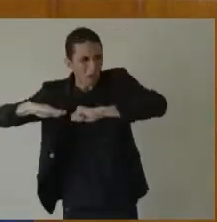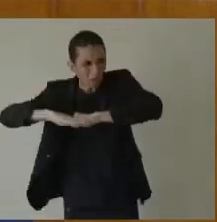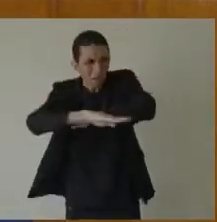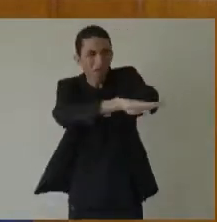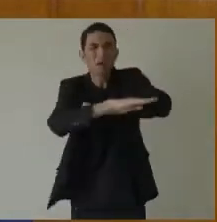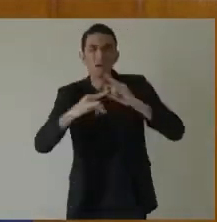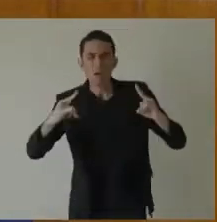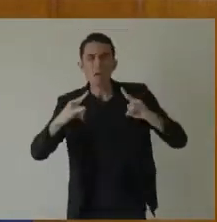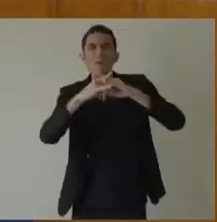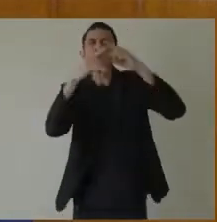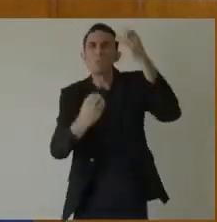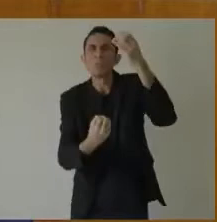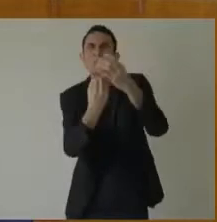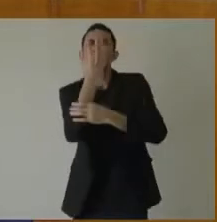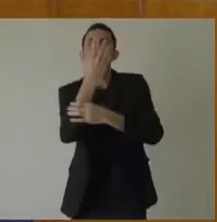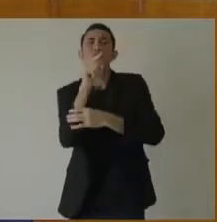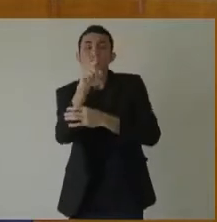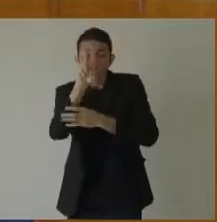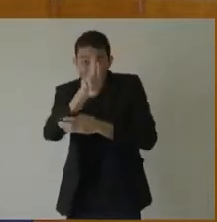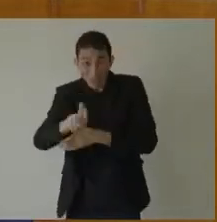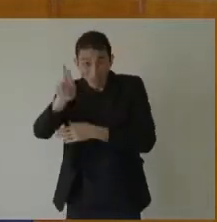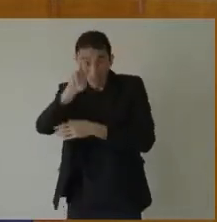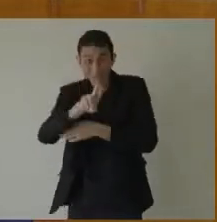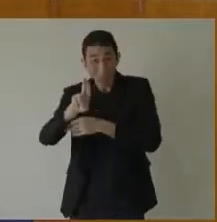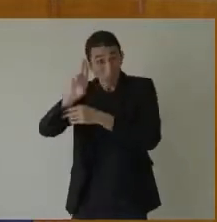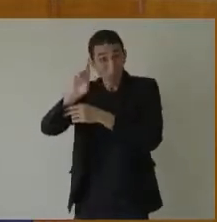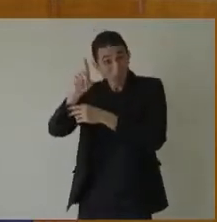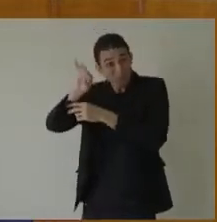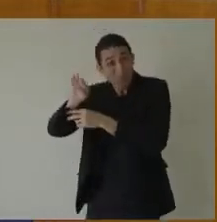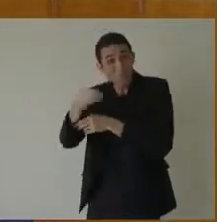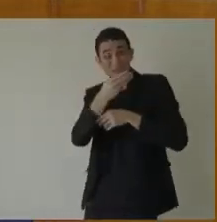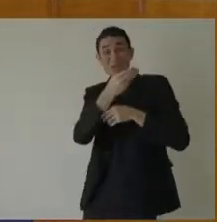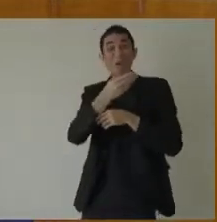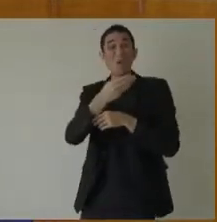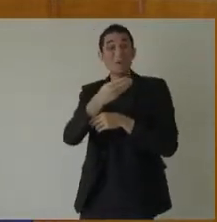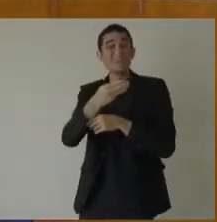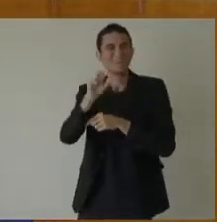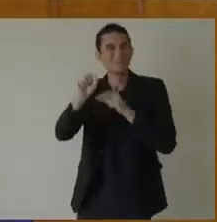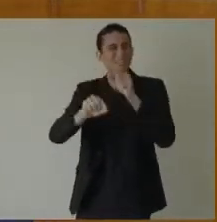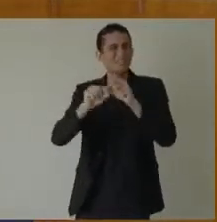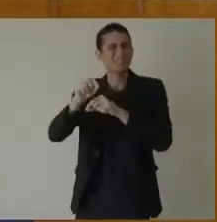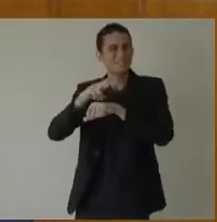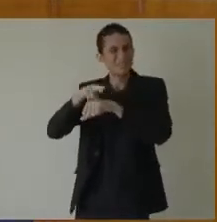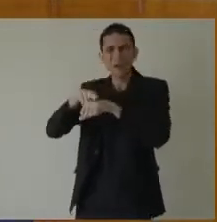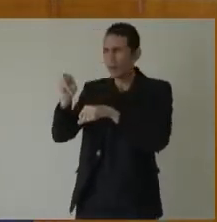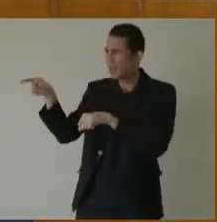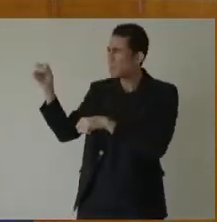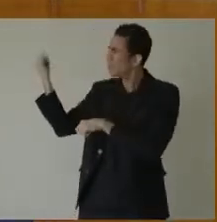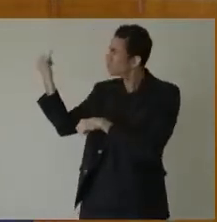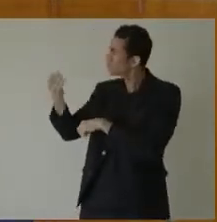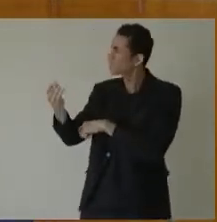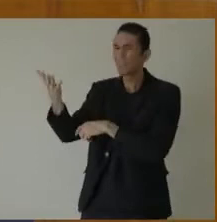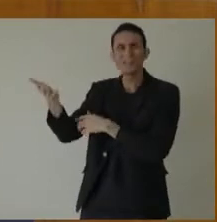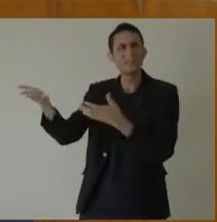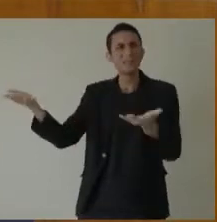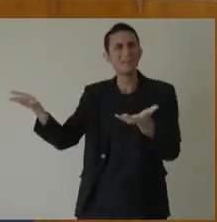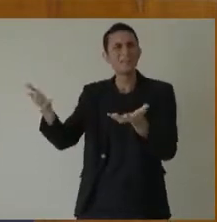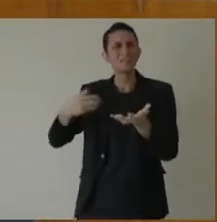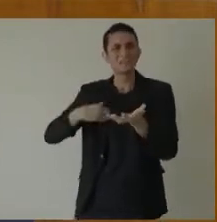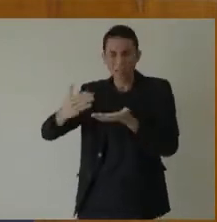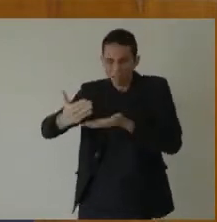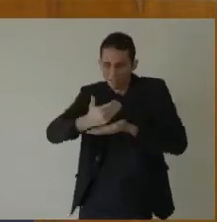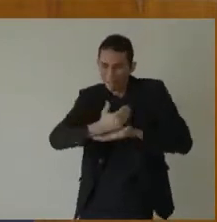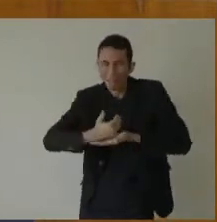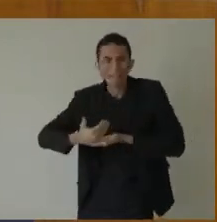candidato disse, que veio para Roraima, você desviou junto com a sua classe política, e eu sendo governador,